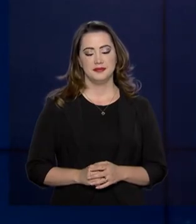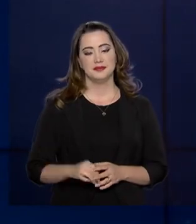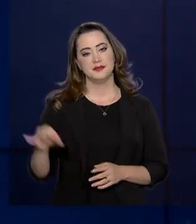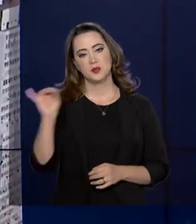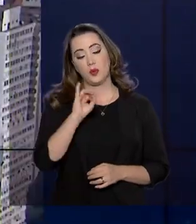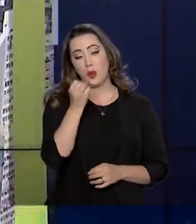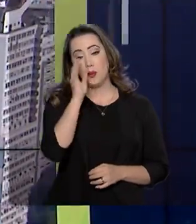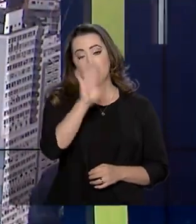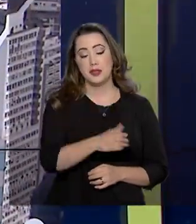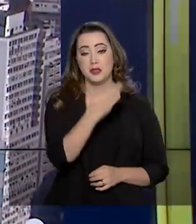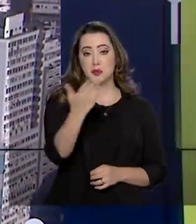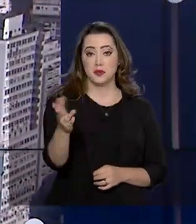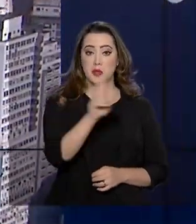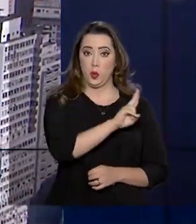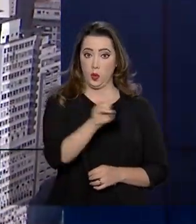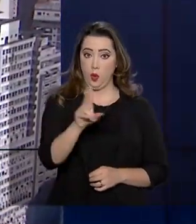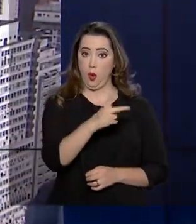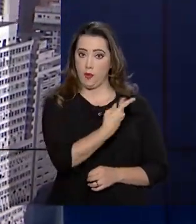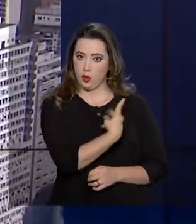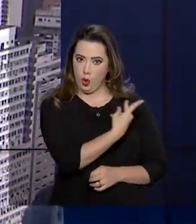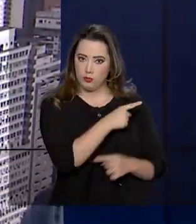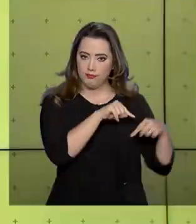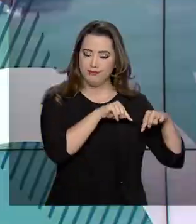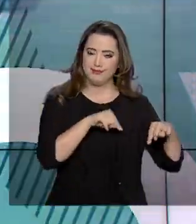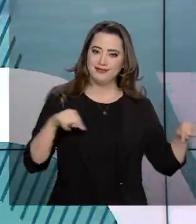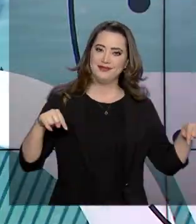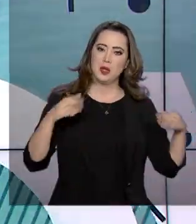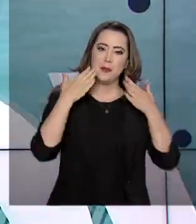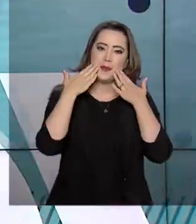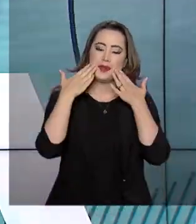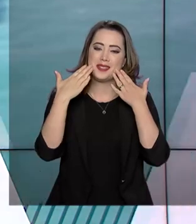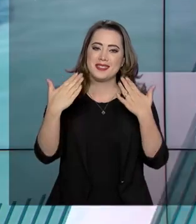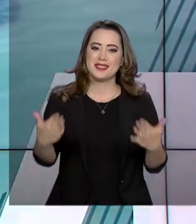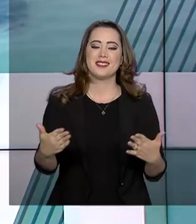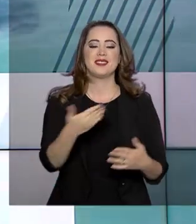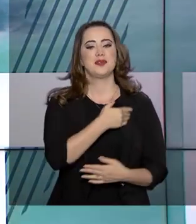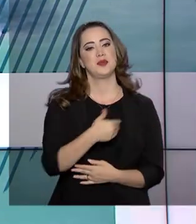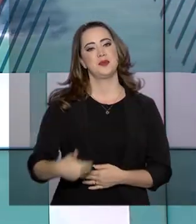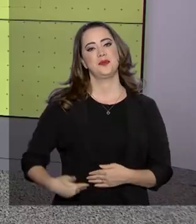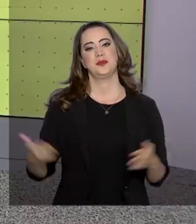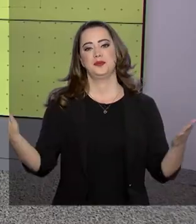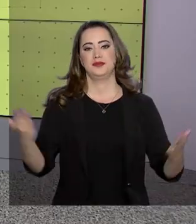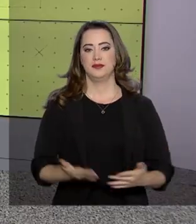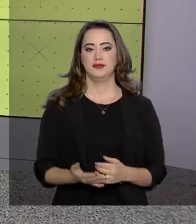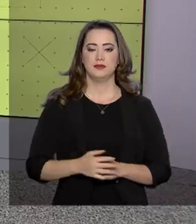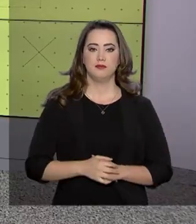Olá, boa tarde para você. Eu sou Roberto Camargo e estamos no ar com mais uma edição do Governo Agora.